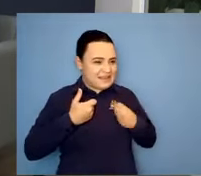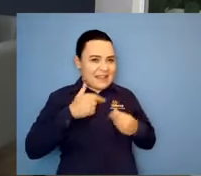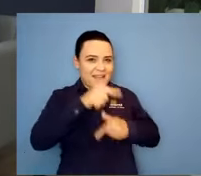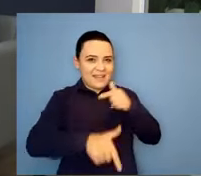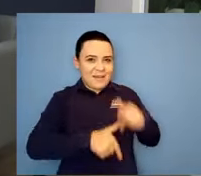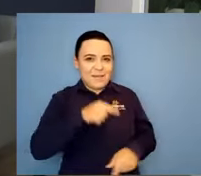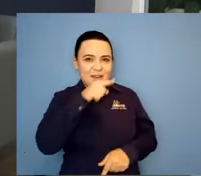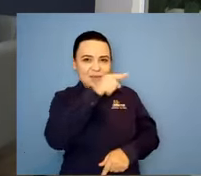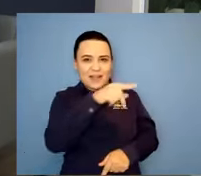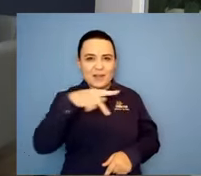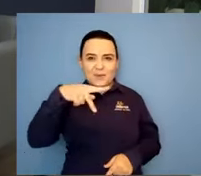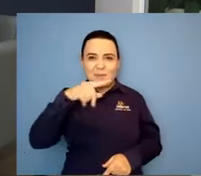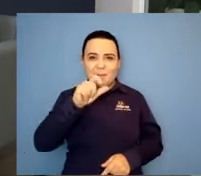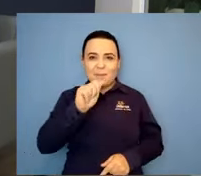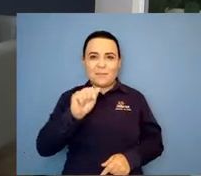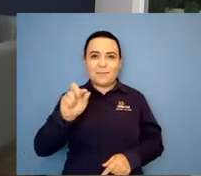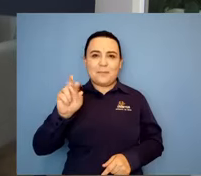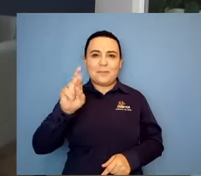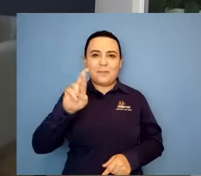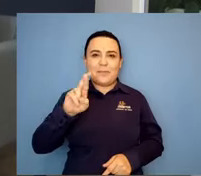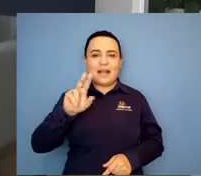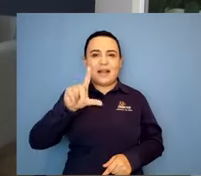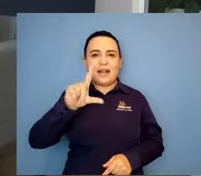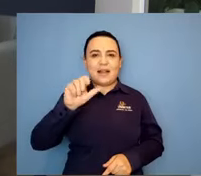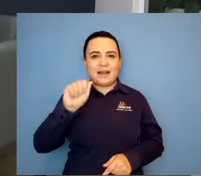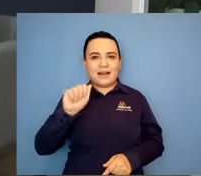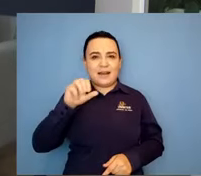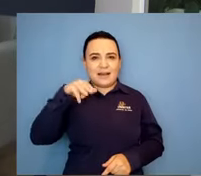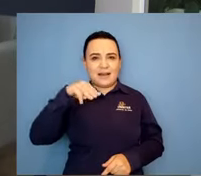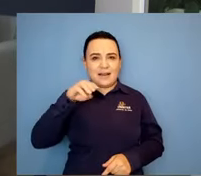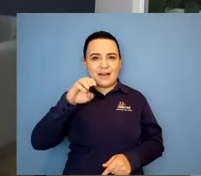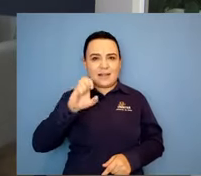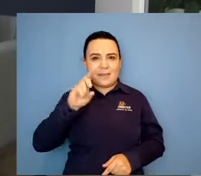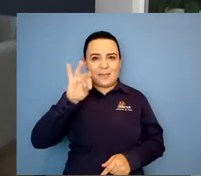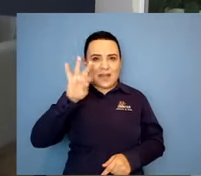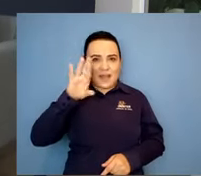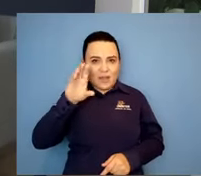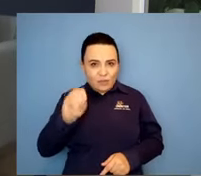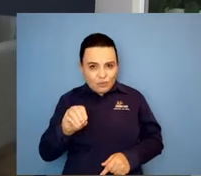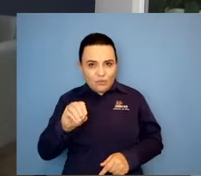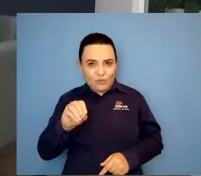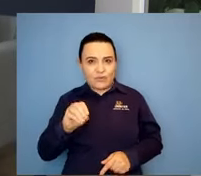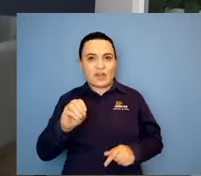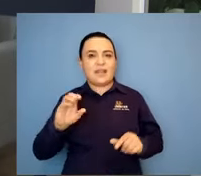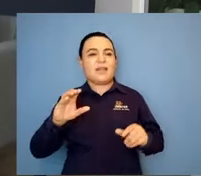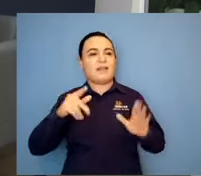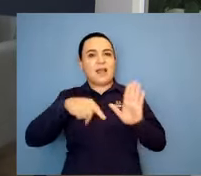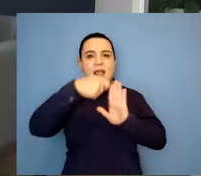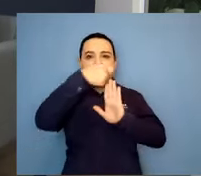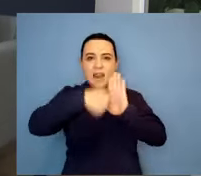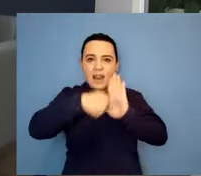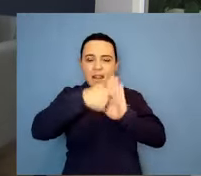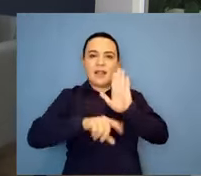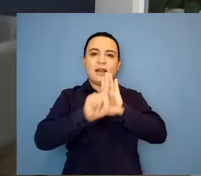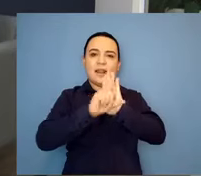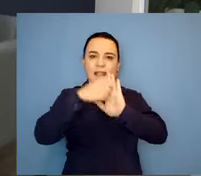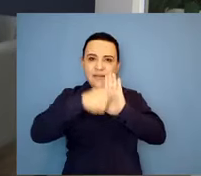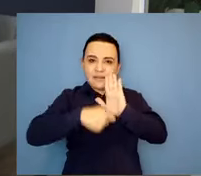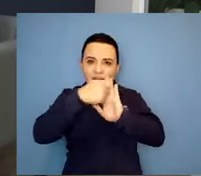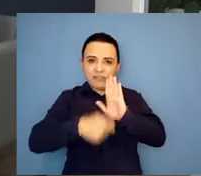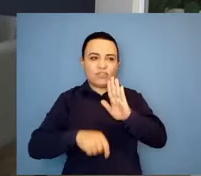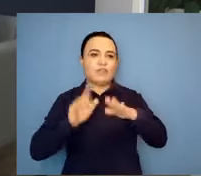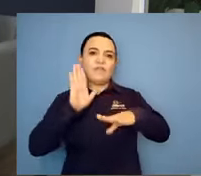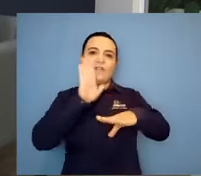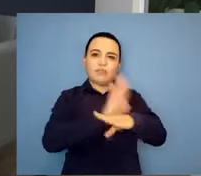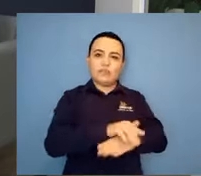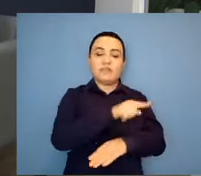Linda está no lugar certo. E vai trabalhar muito bem, como a gente sabe que você faz. Isso,